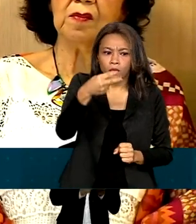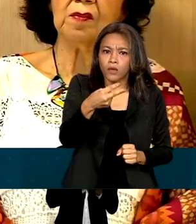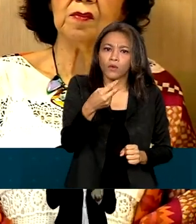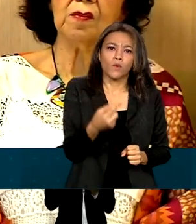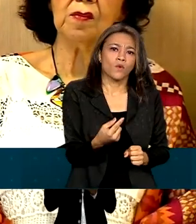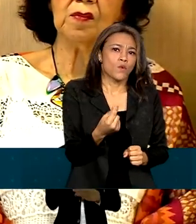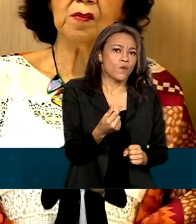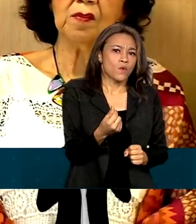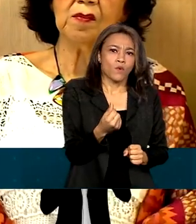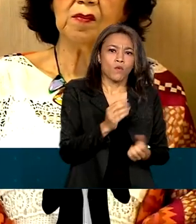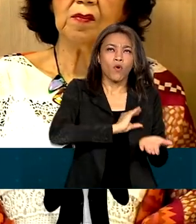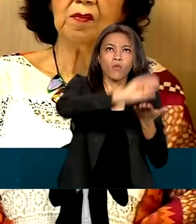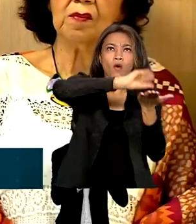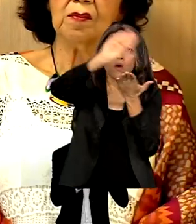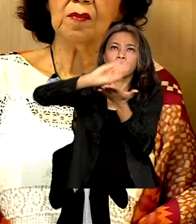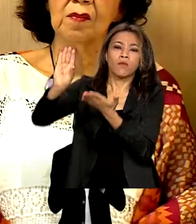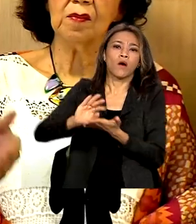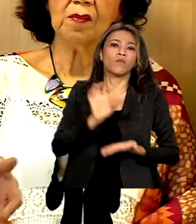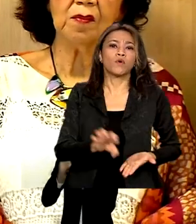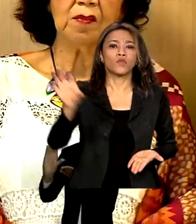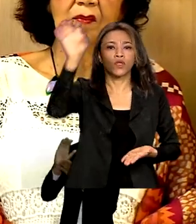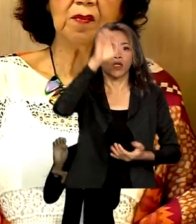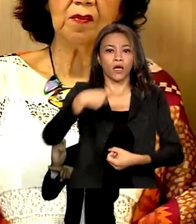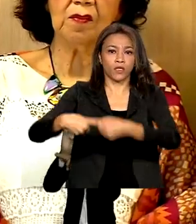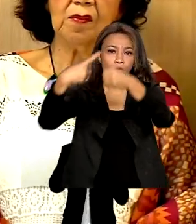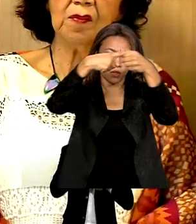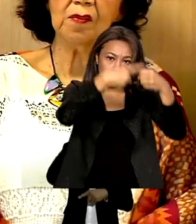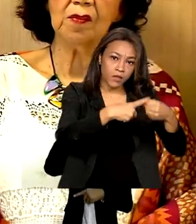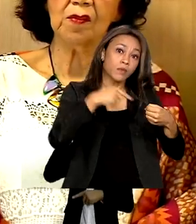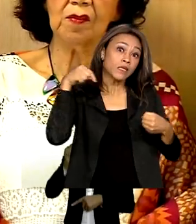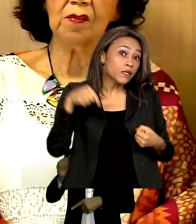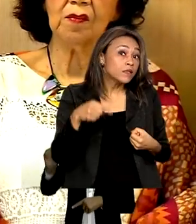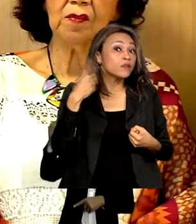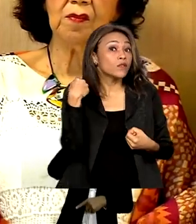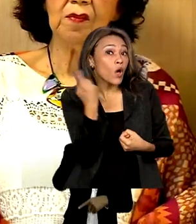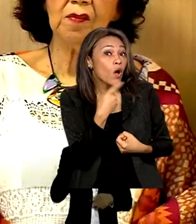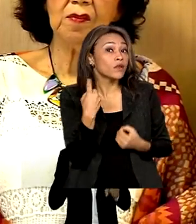Ministério aos estados e municípios, então também é uma questão que nós estamos avaliando, analisando.